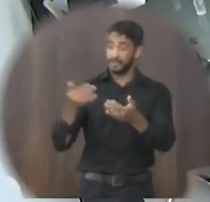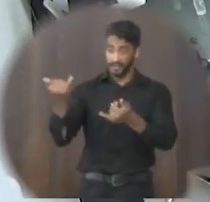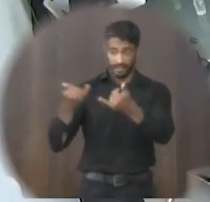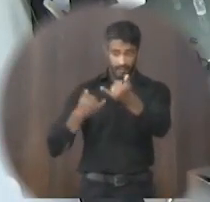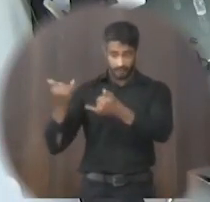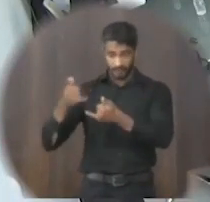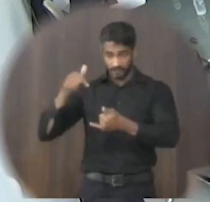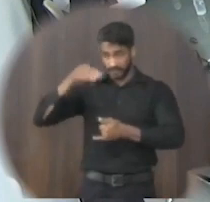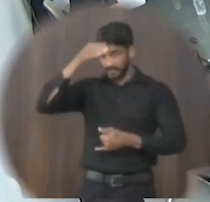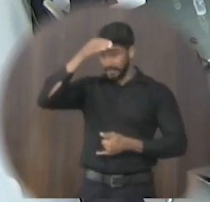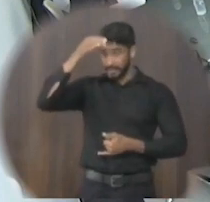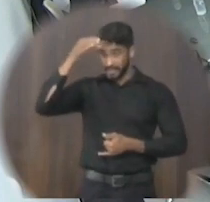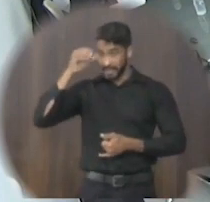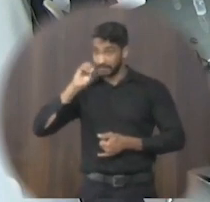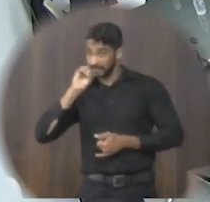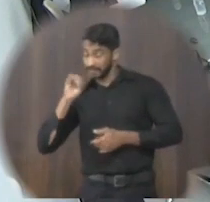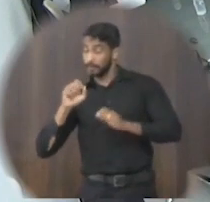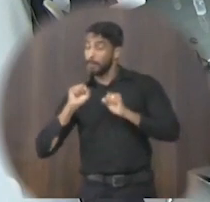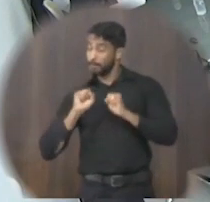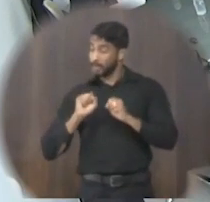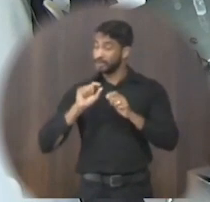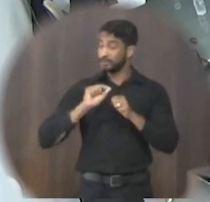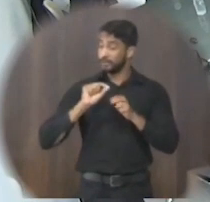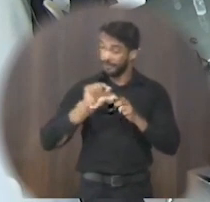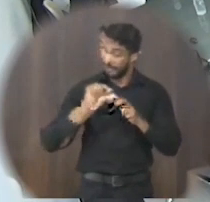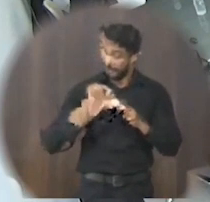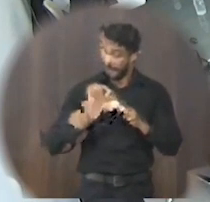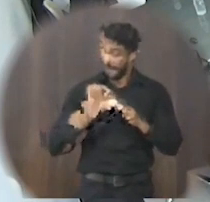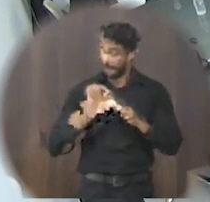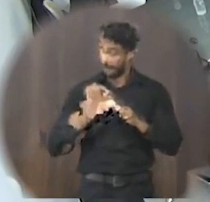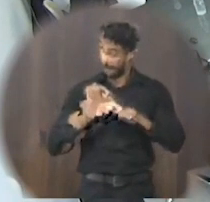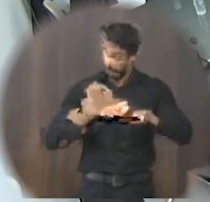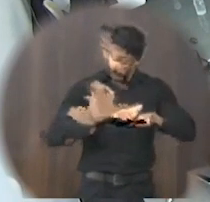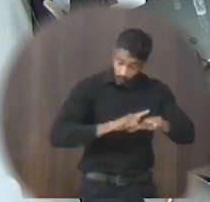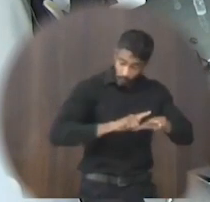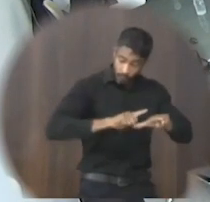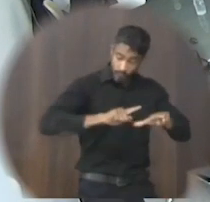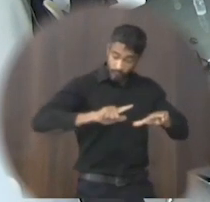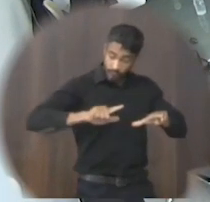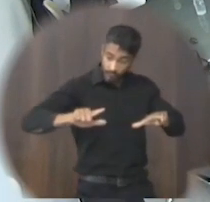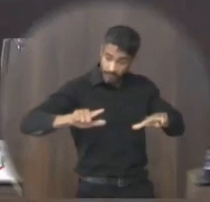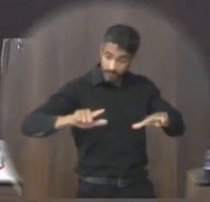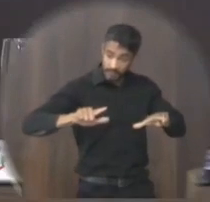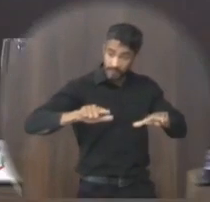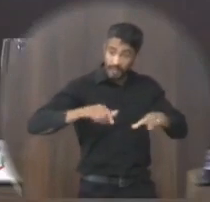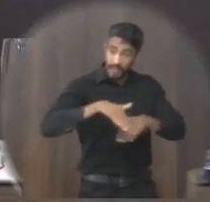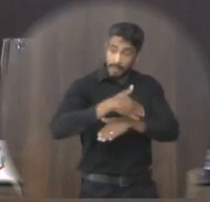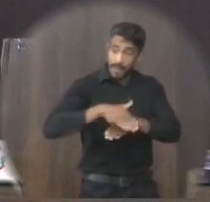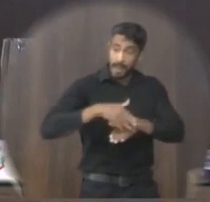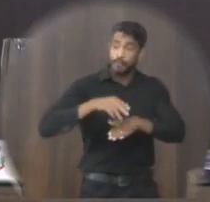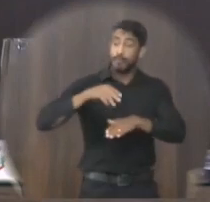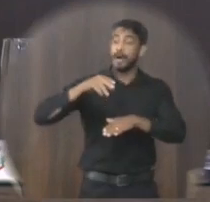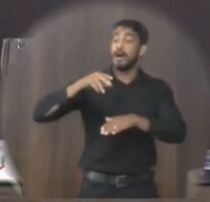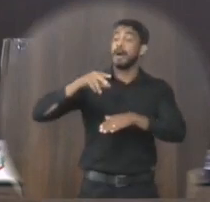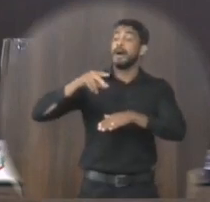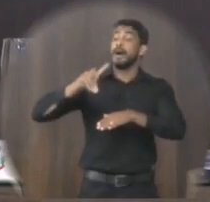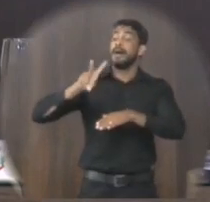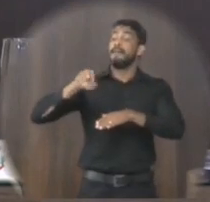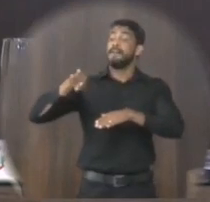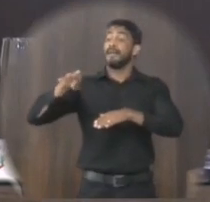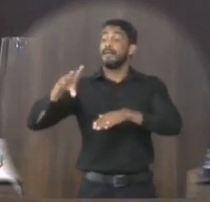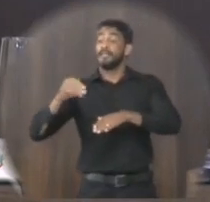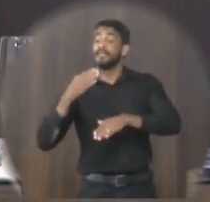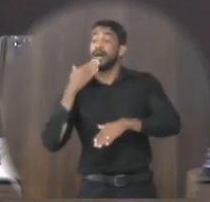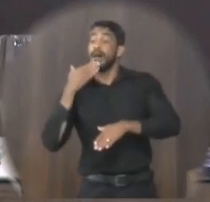casa se há possibilidade de realizar a pavimentação asfáltica na rua Berlândia bairro Veredas a pedido da moradora Ana